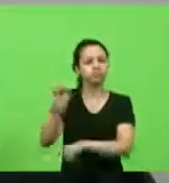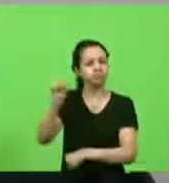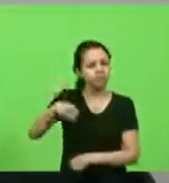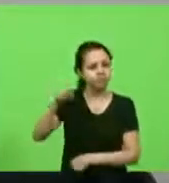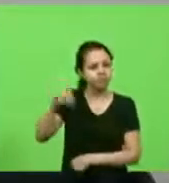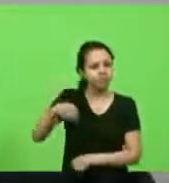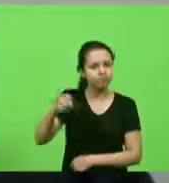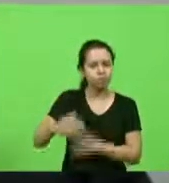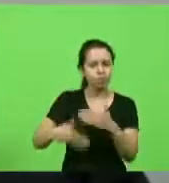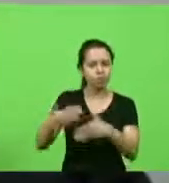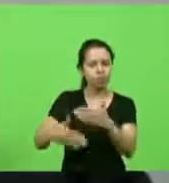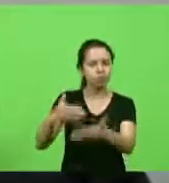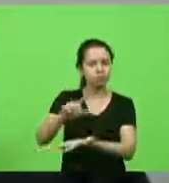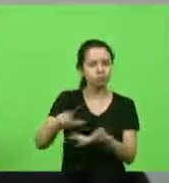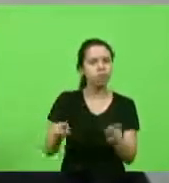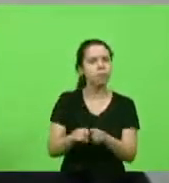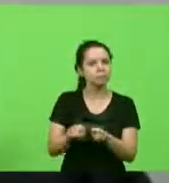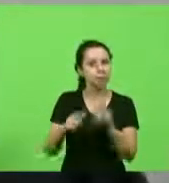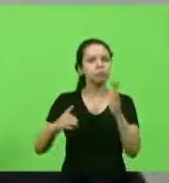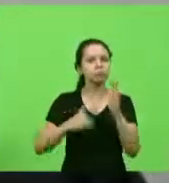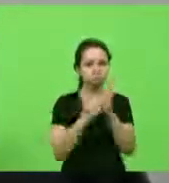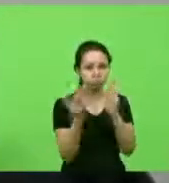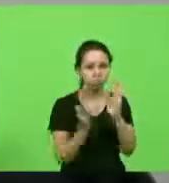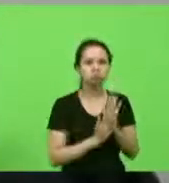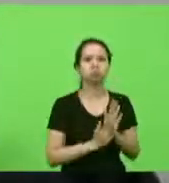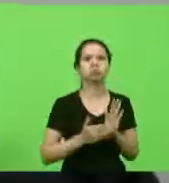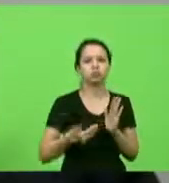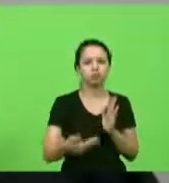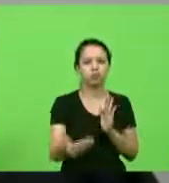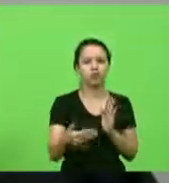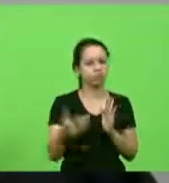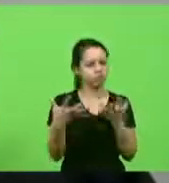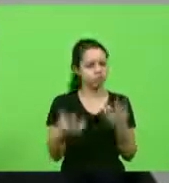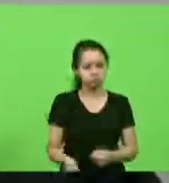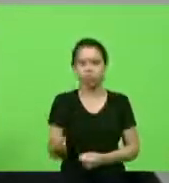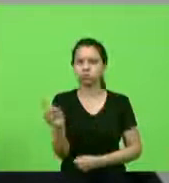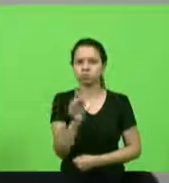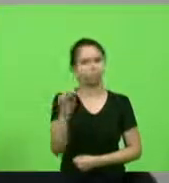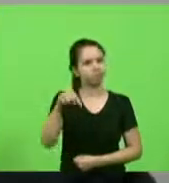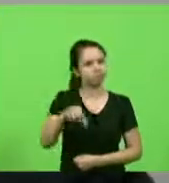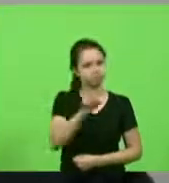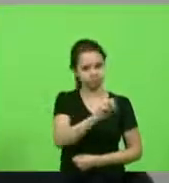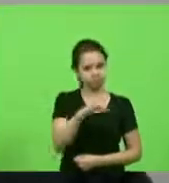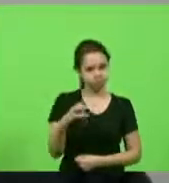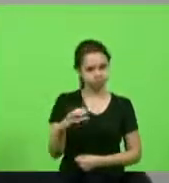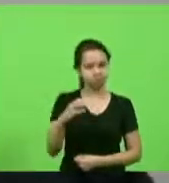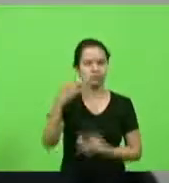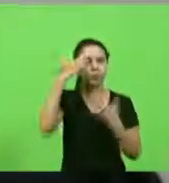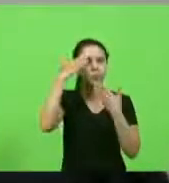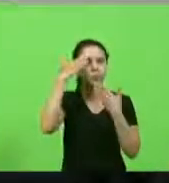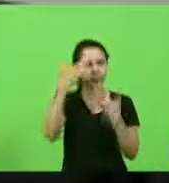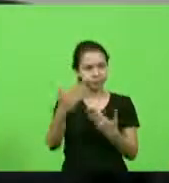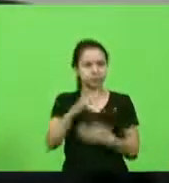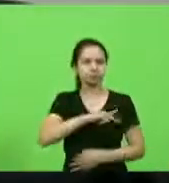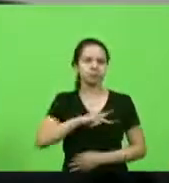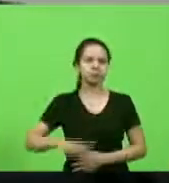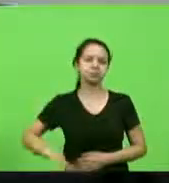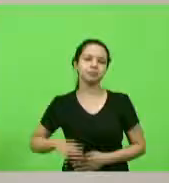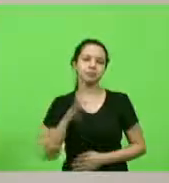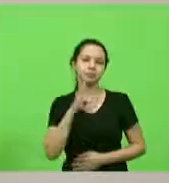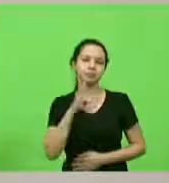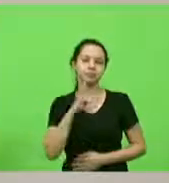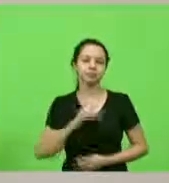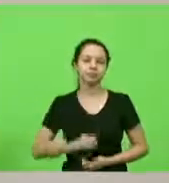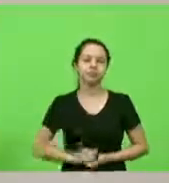logística vai ter multa porque não dá para admitir mais esse tipo de coisa em Santa Catarina muito obrigado presidente Nilson Berlanda